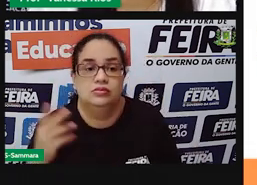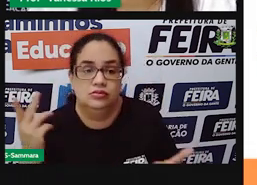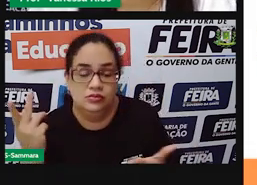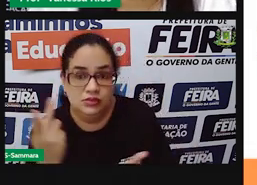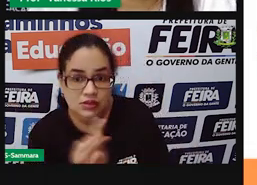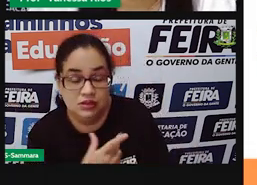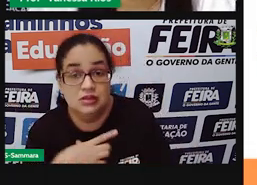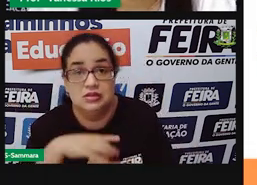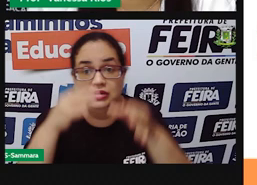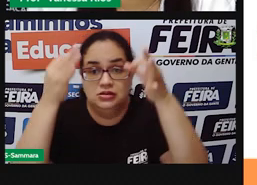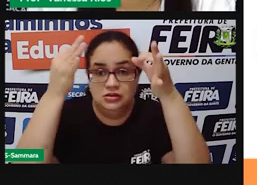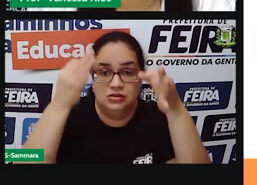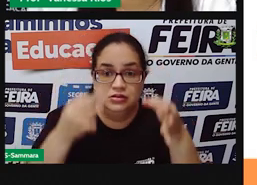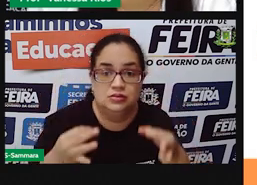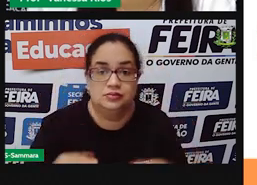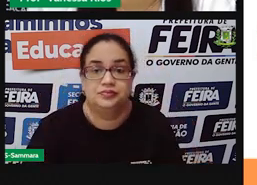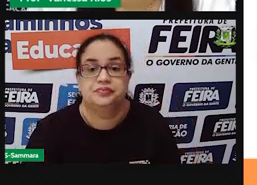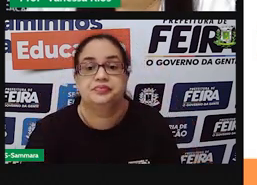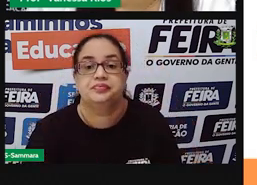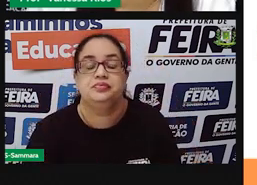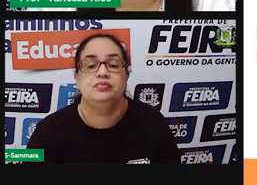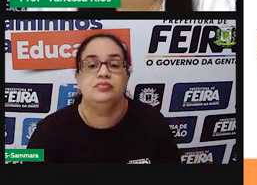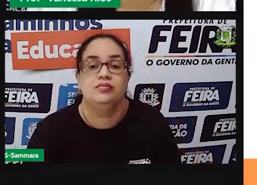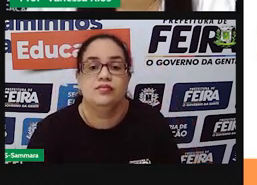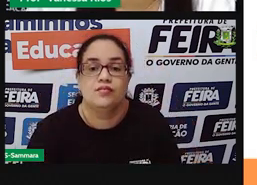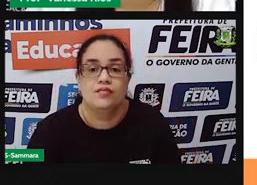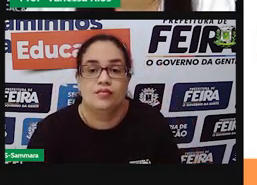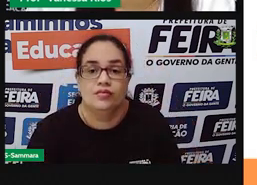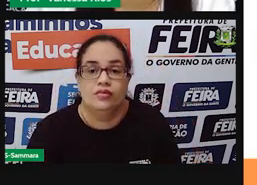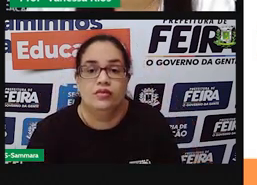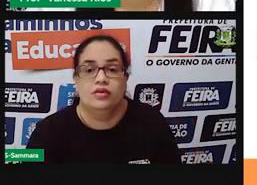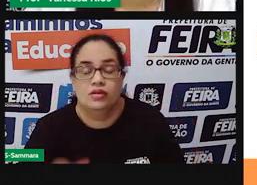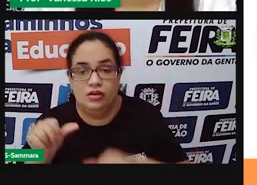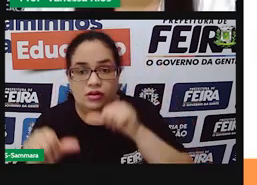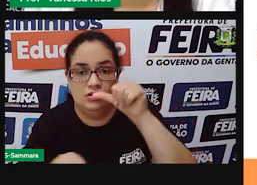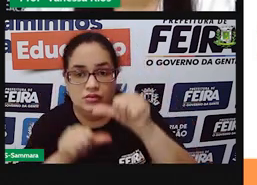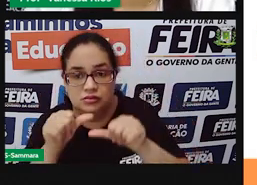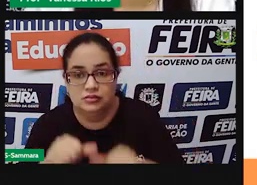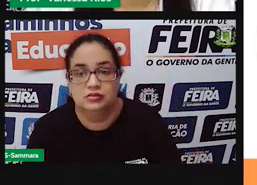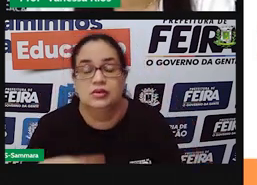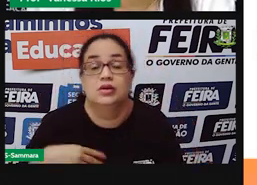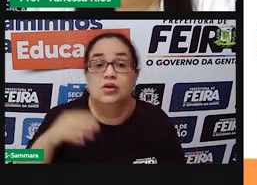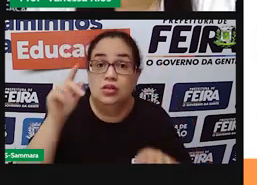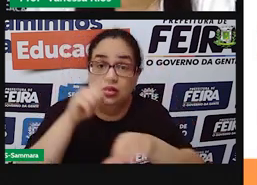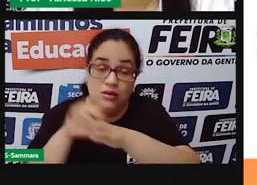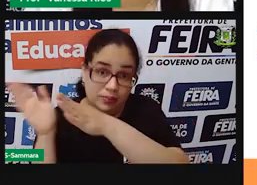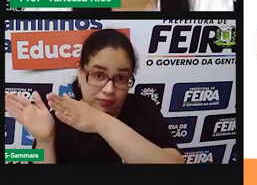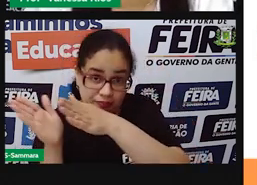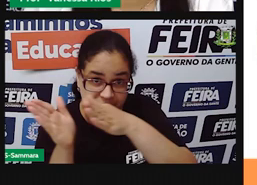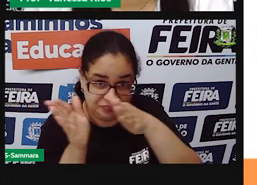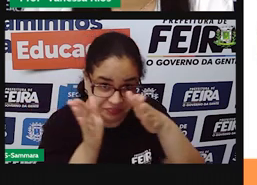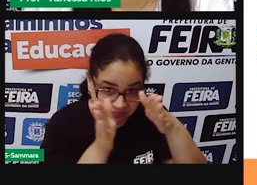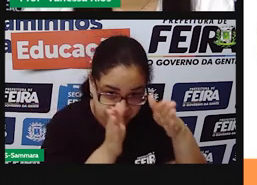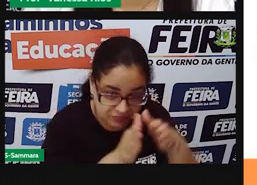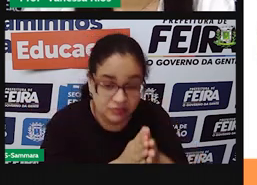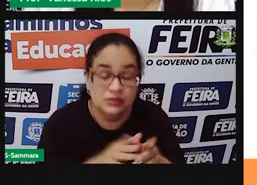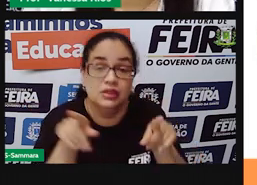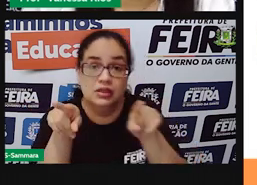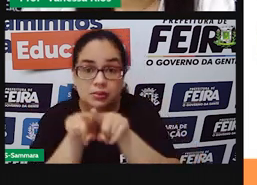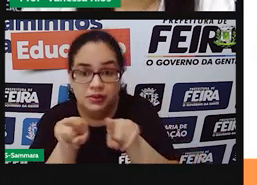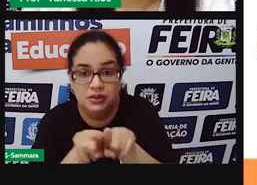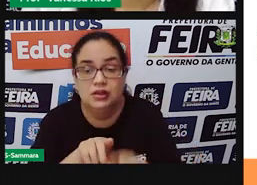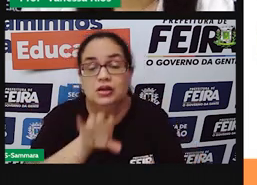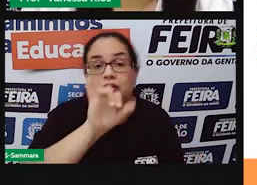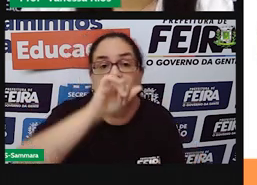determinado, a terminação. Por conta de ser um verbo irregular. O tempo, a gente identifica também, está no